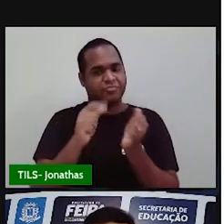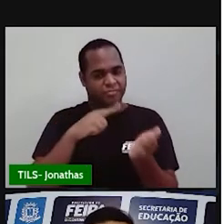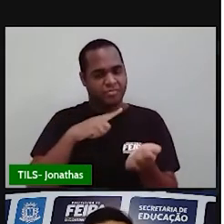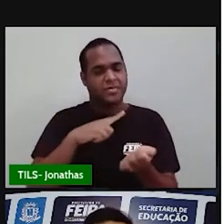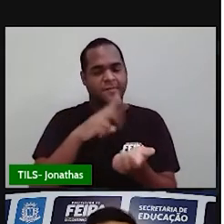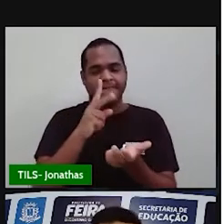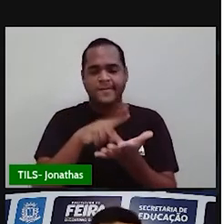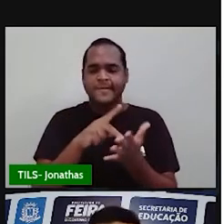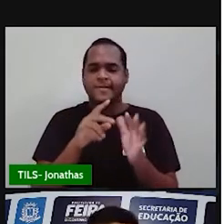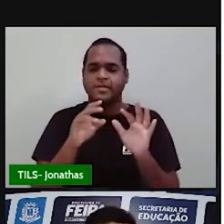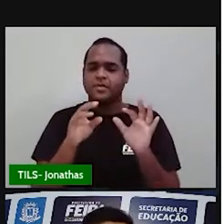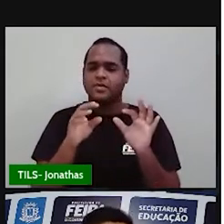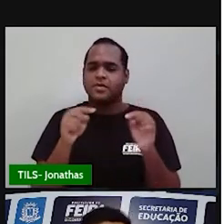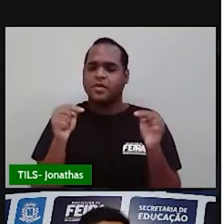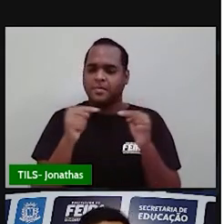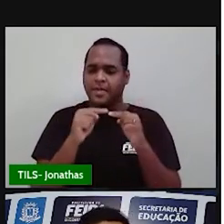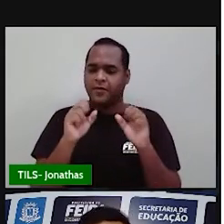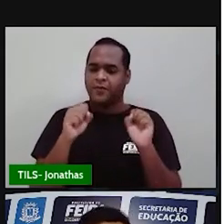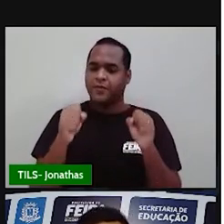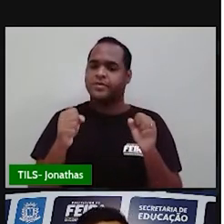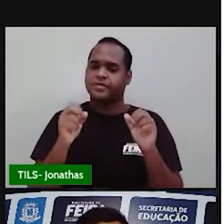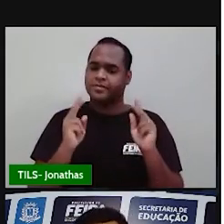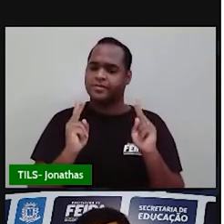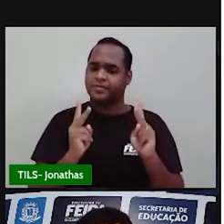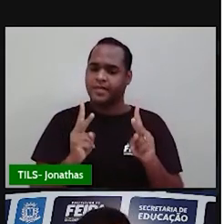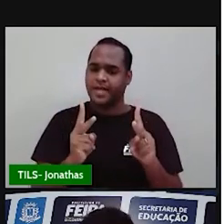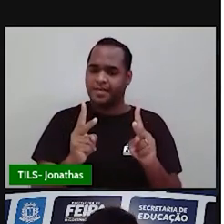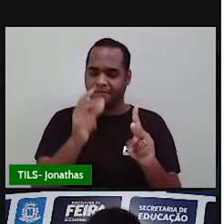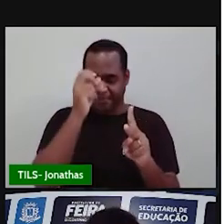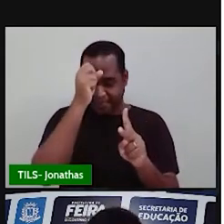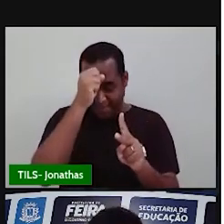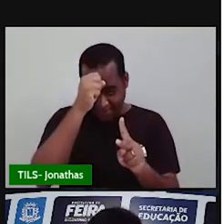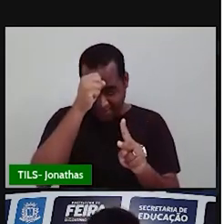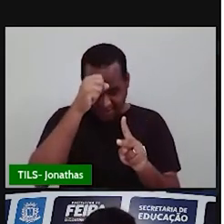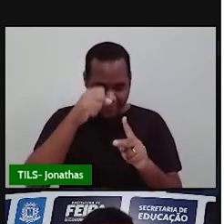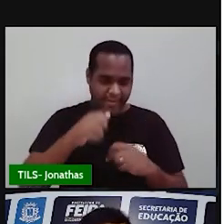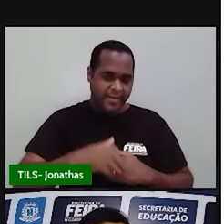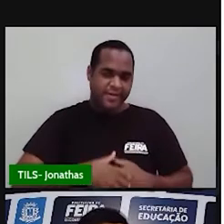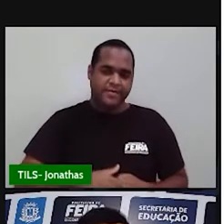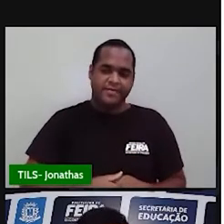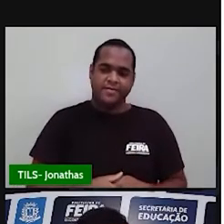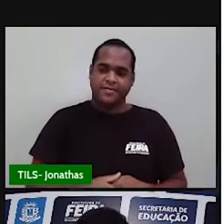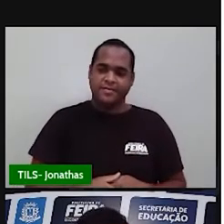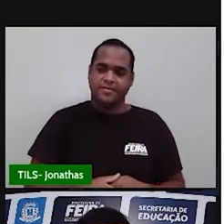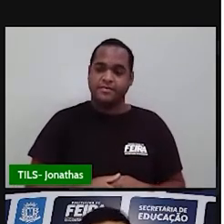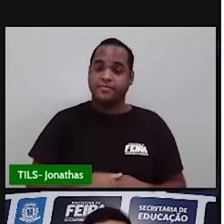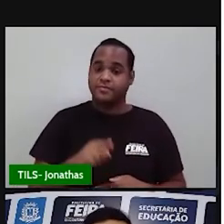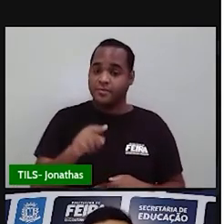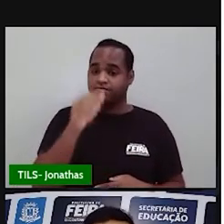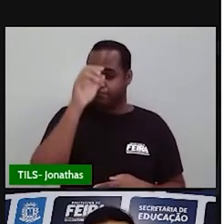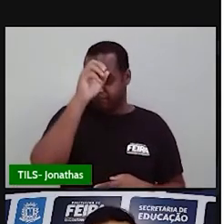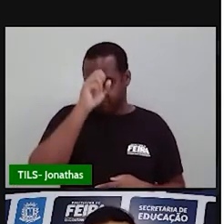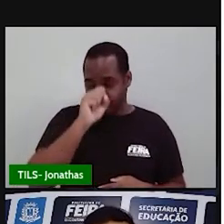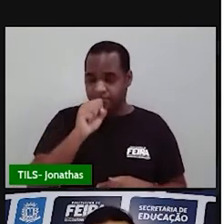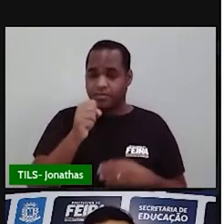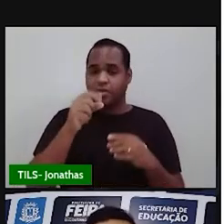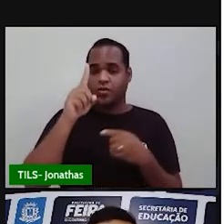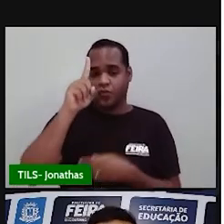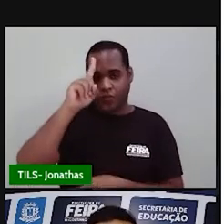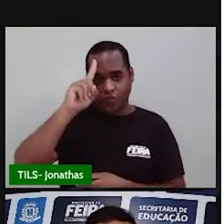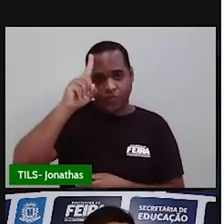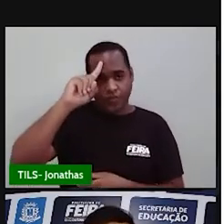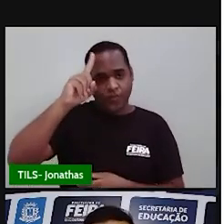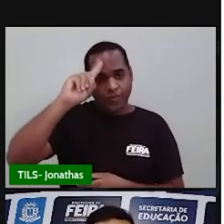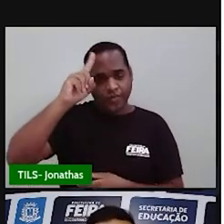Aliás, vamos continuar aprendendo, né? Porque a gente está aí todo dia,